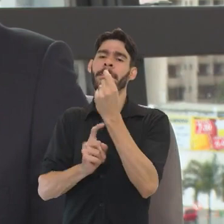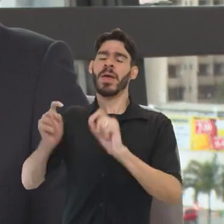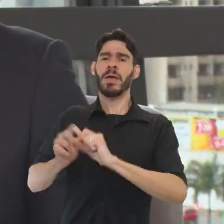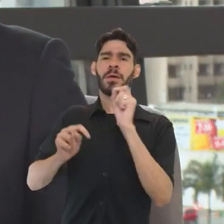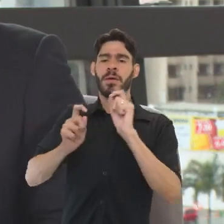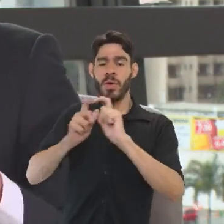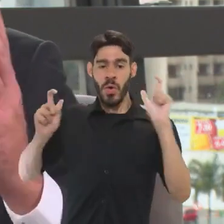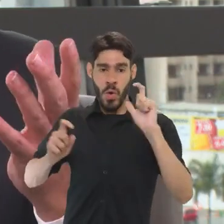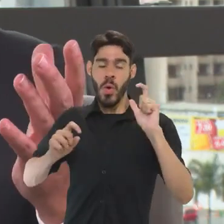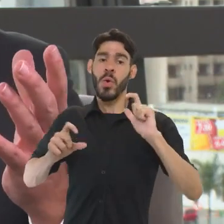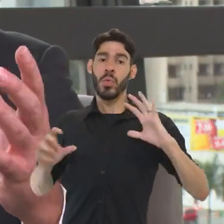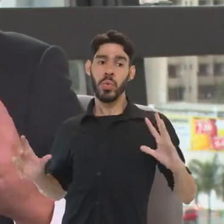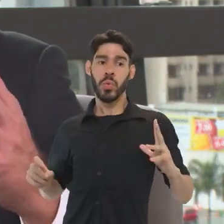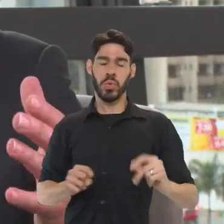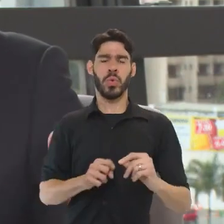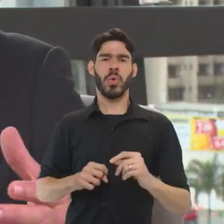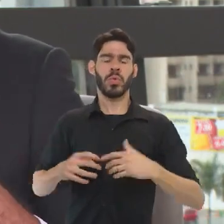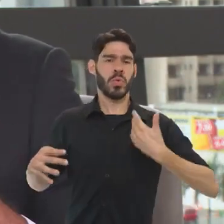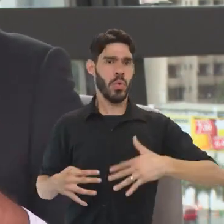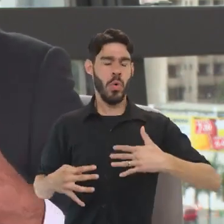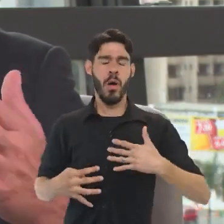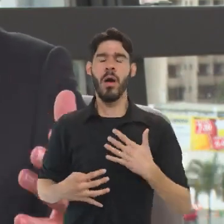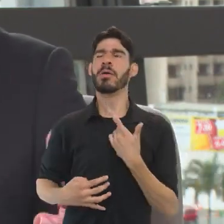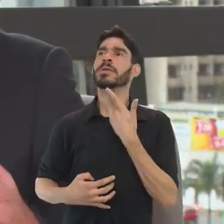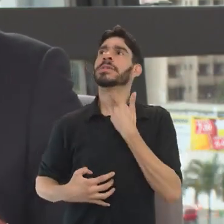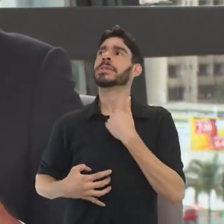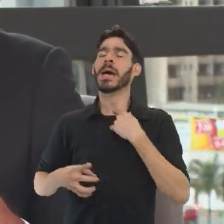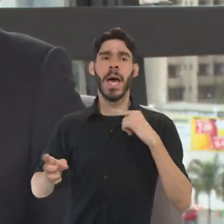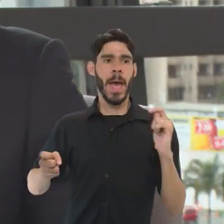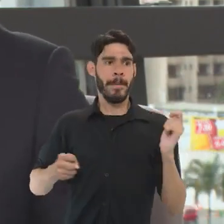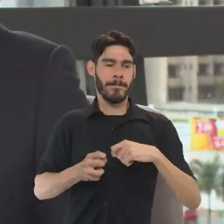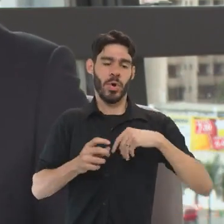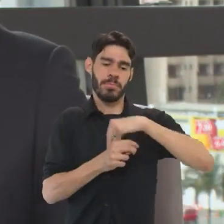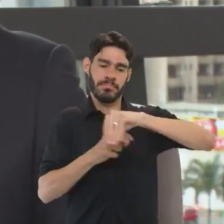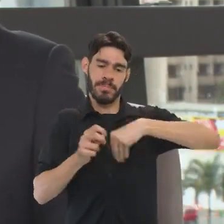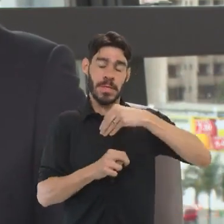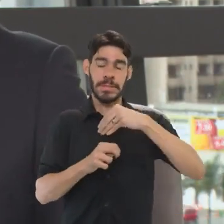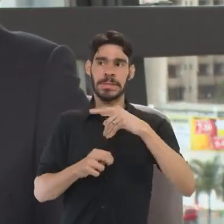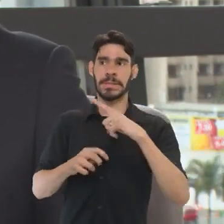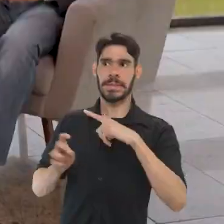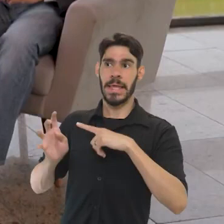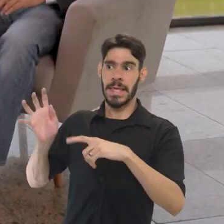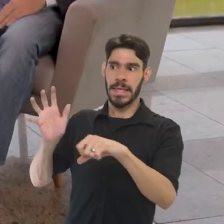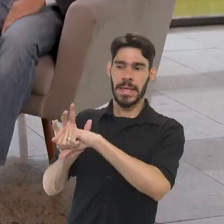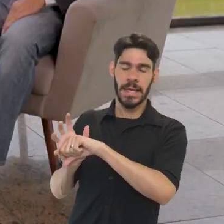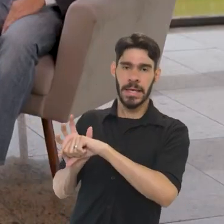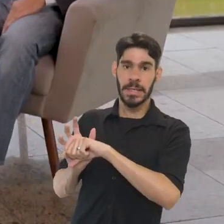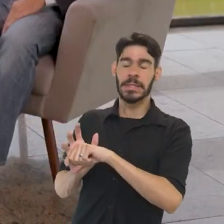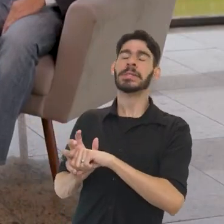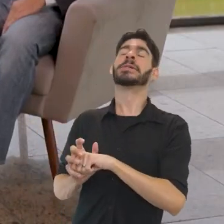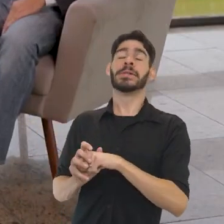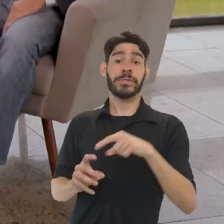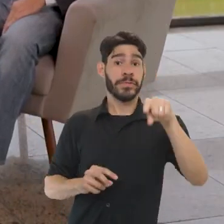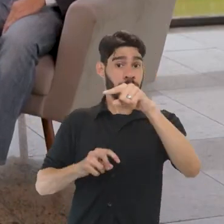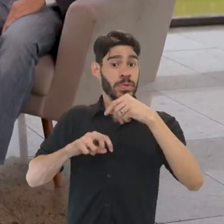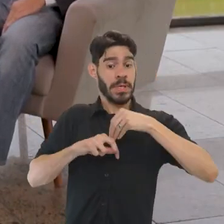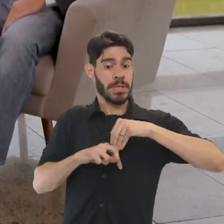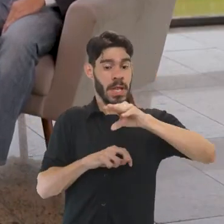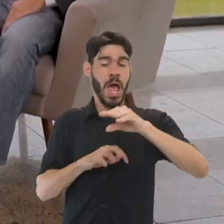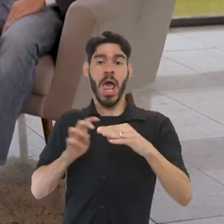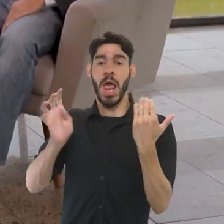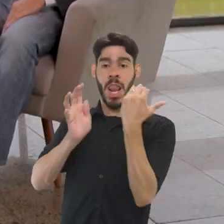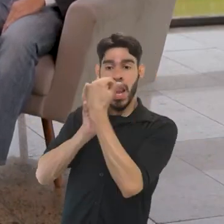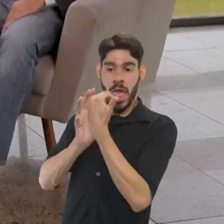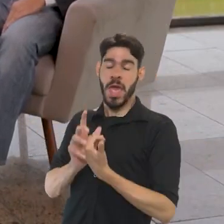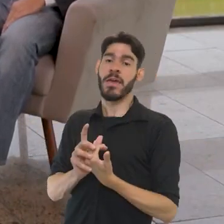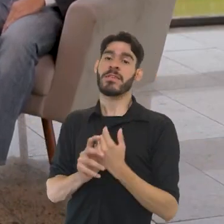despertam, claro, em todo o mundo cobiça e podem até ser envolvidas em crimes. Para isso, vocês lançaram a